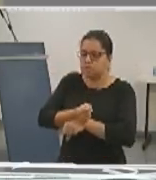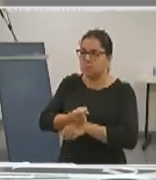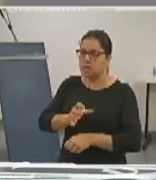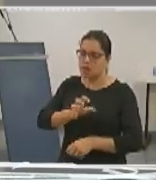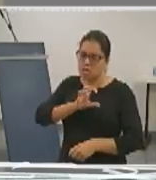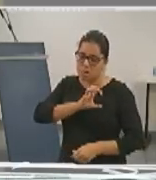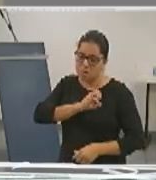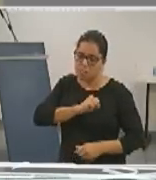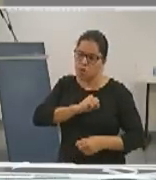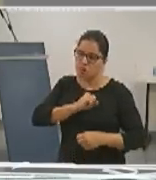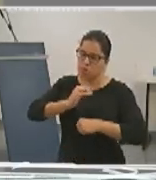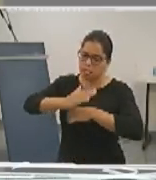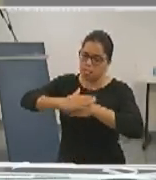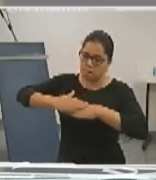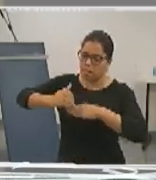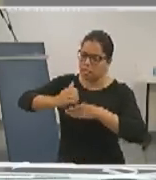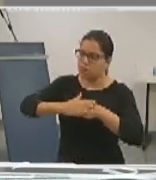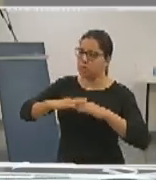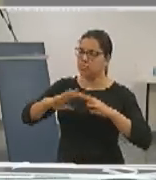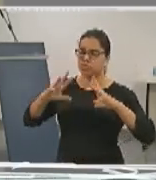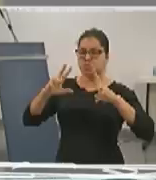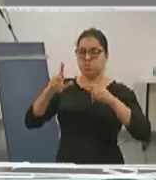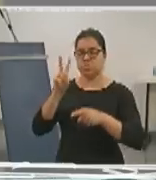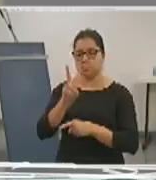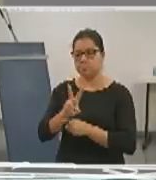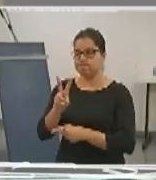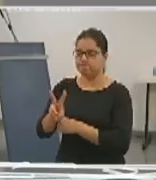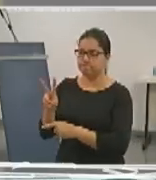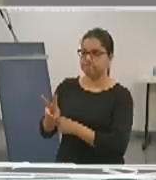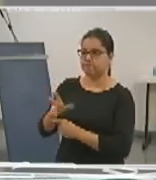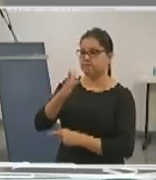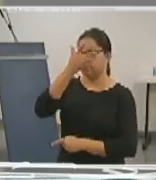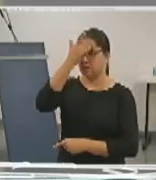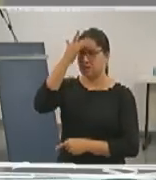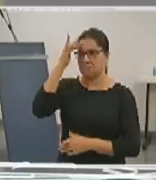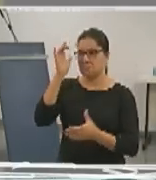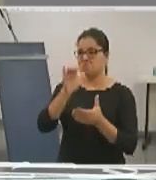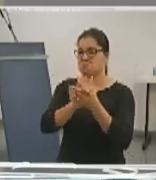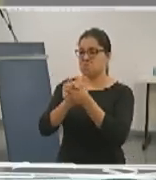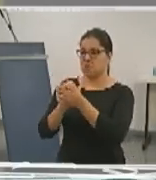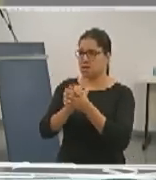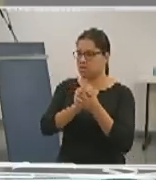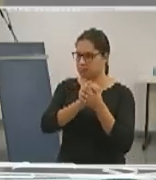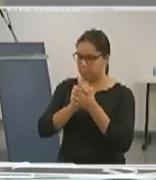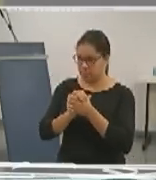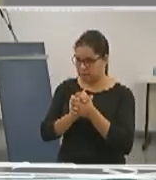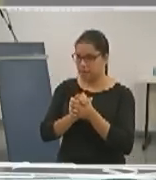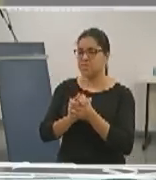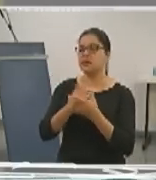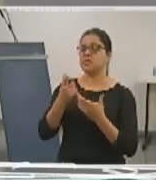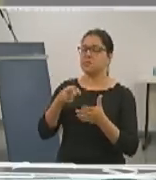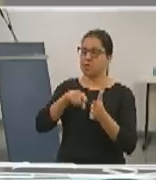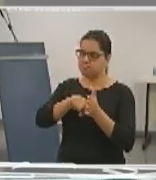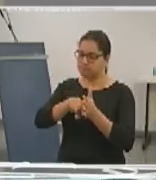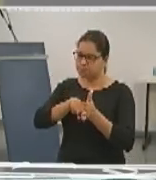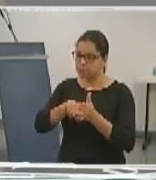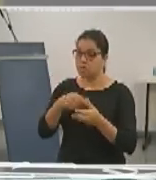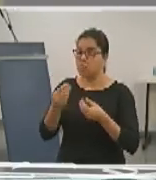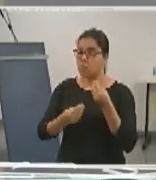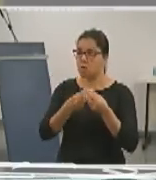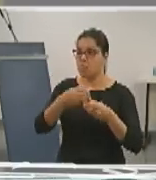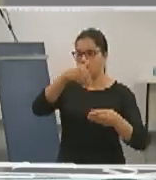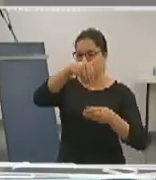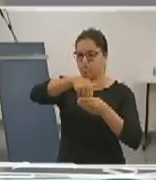e carinho para cuidar de pessoas. Parabenizo a comissão de consulta prévia que está conduzindo tão bem